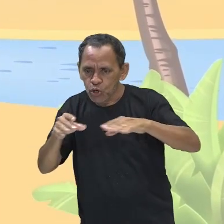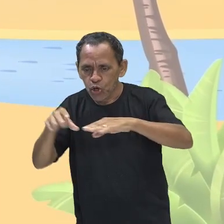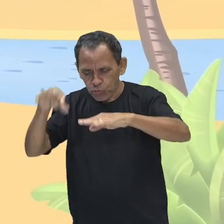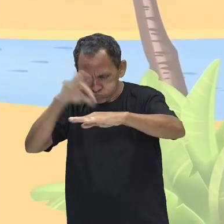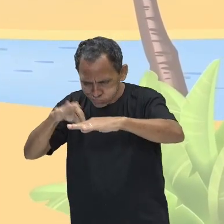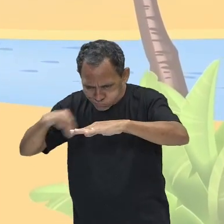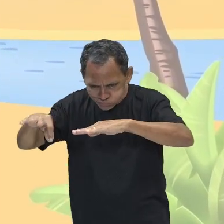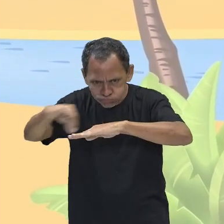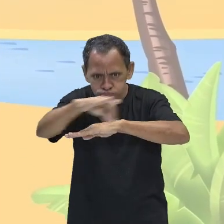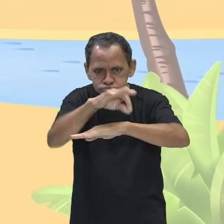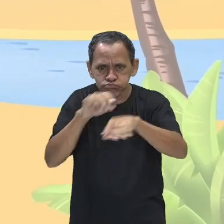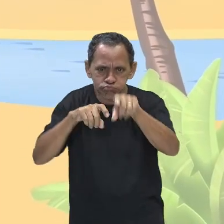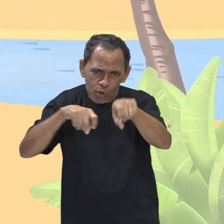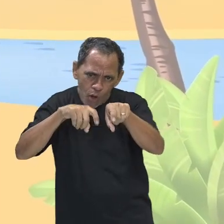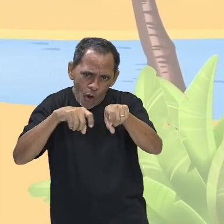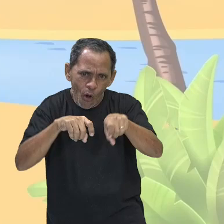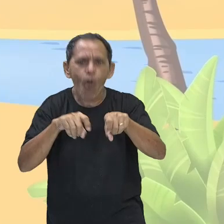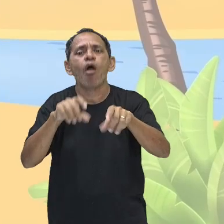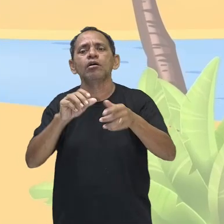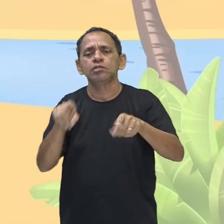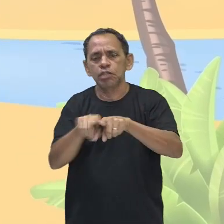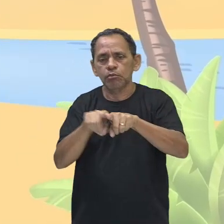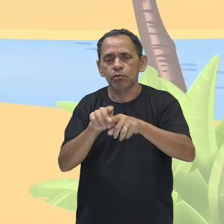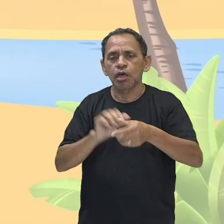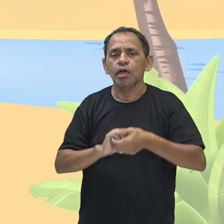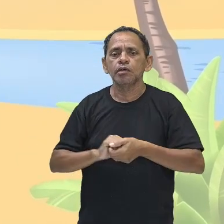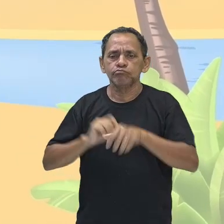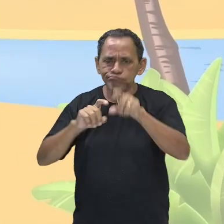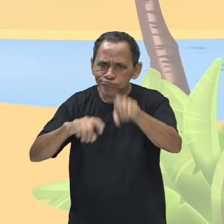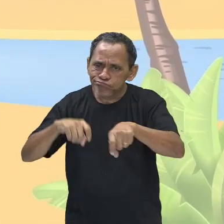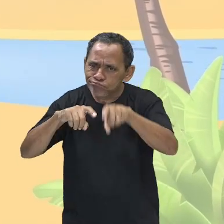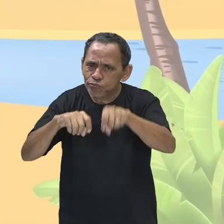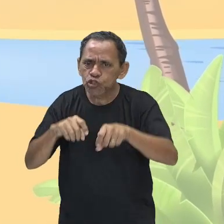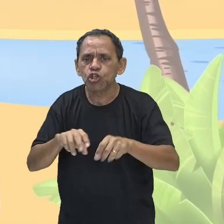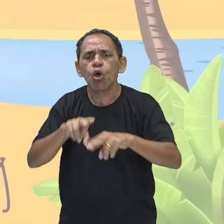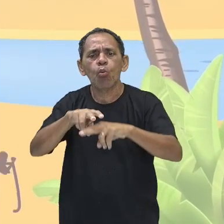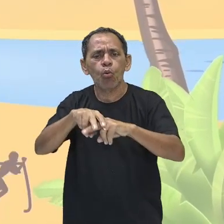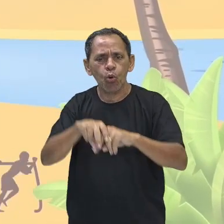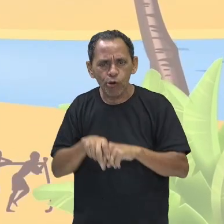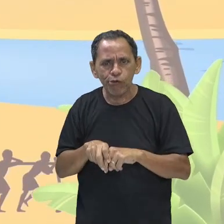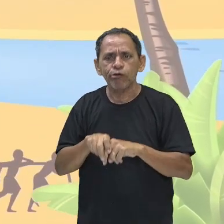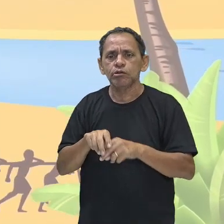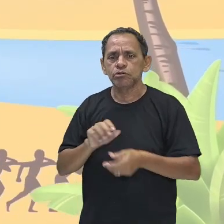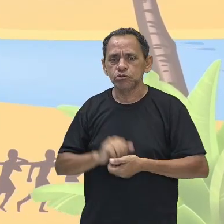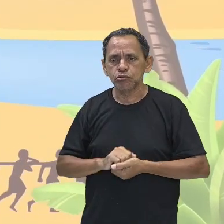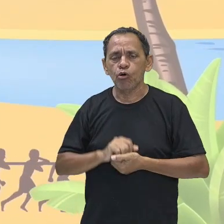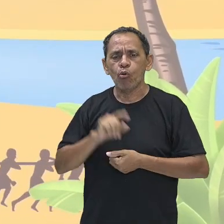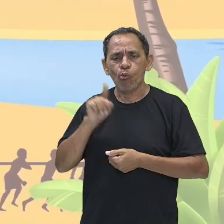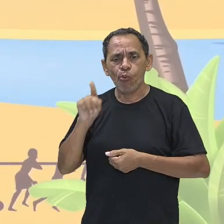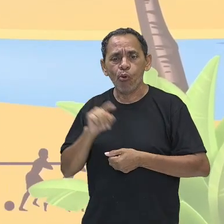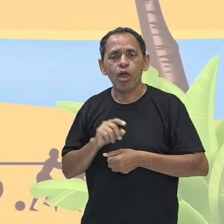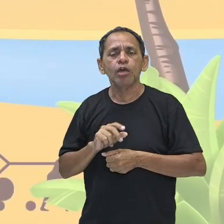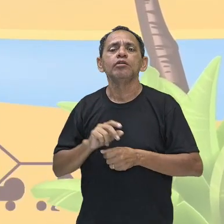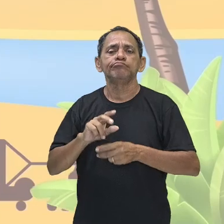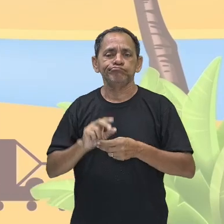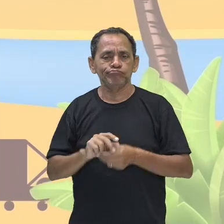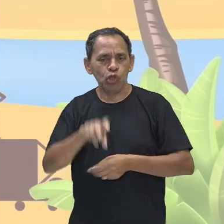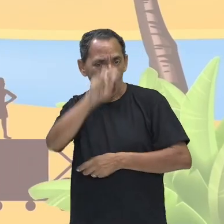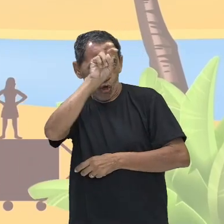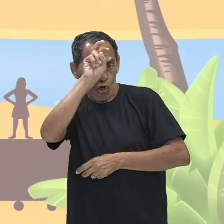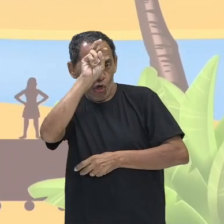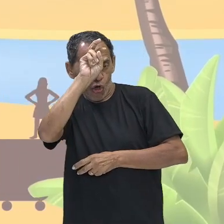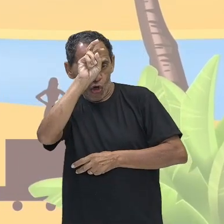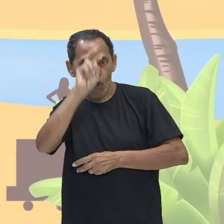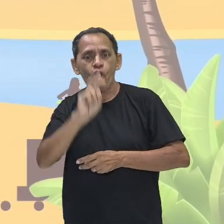faziam, então, aí a sua agricultura. Por isso, então, que Heródoto dizia, não é mesmo, que o Egito, ele era uma grande